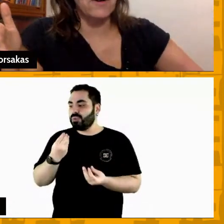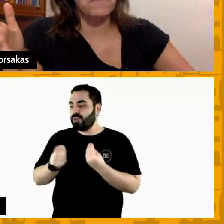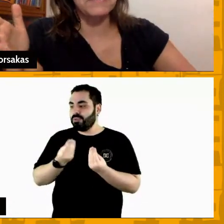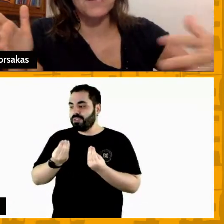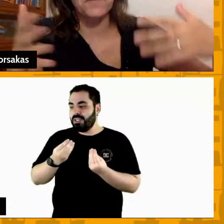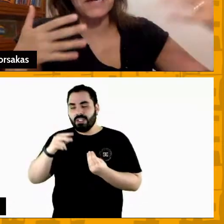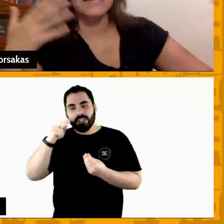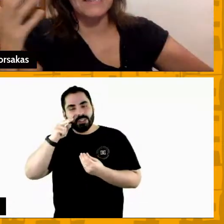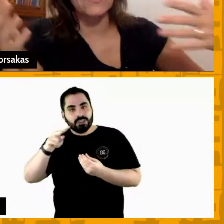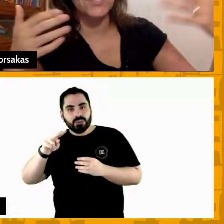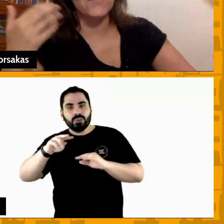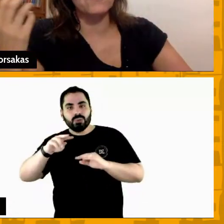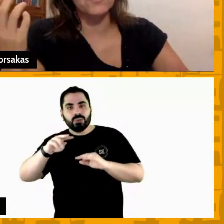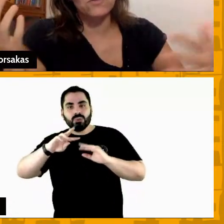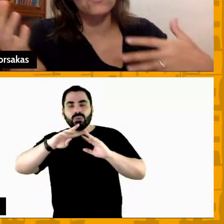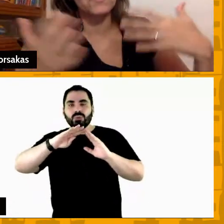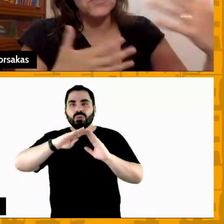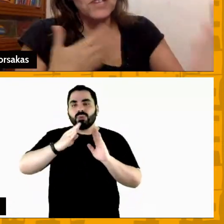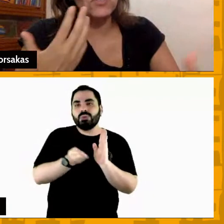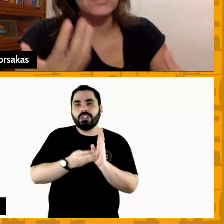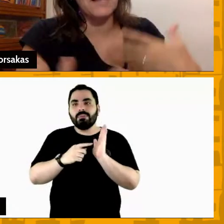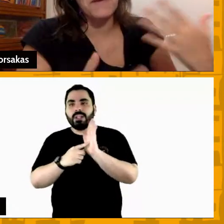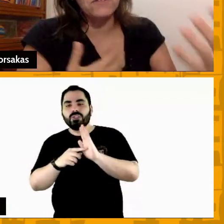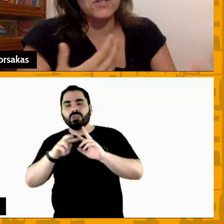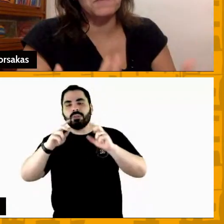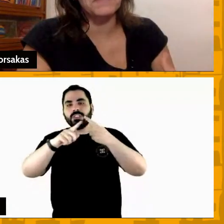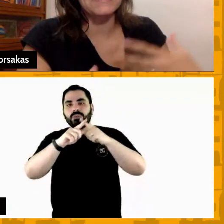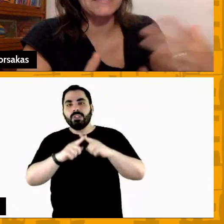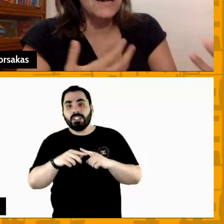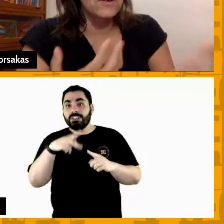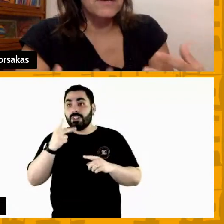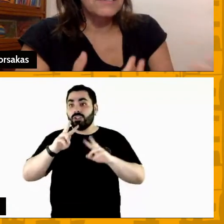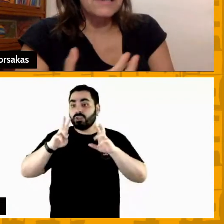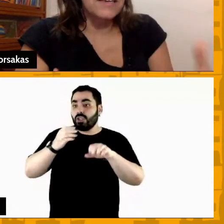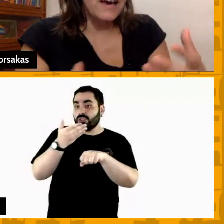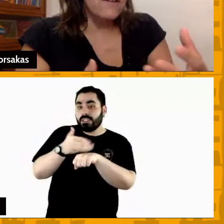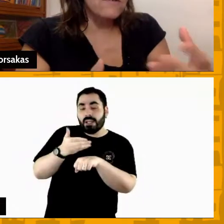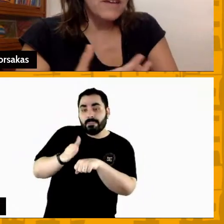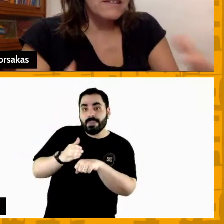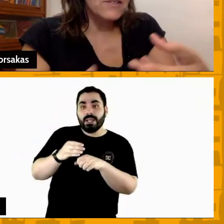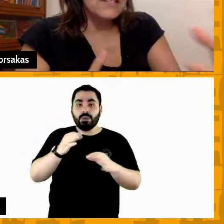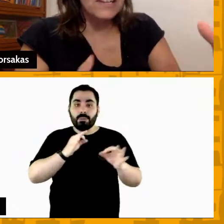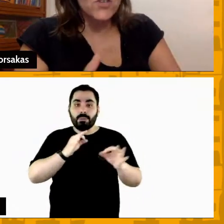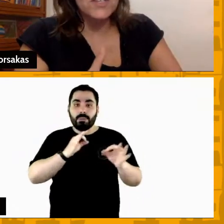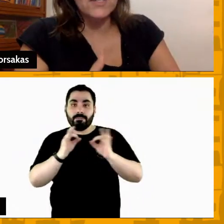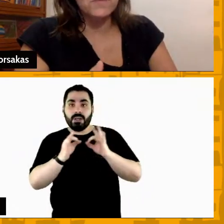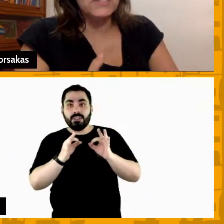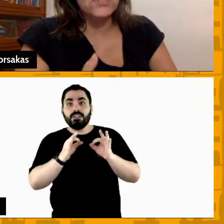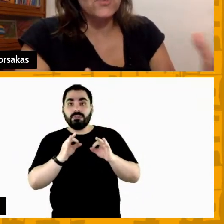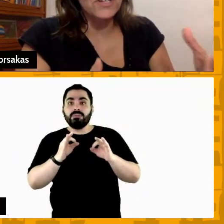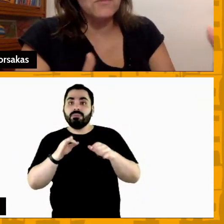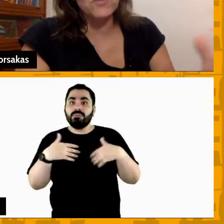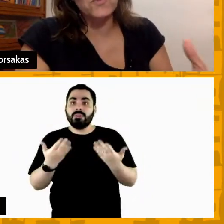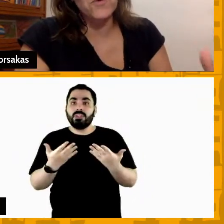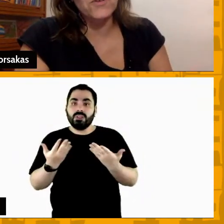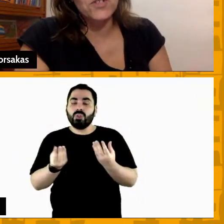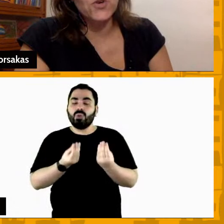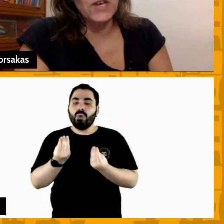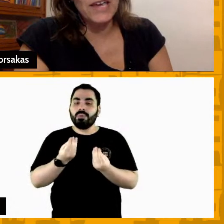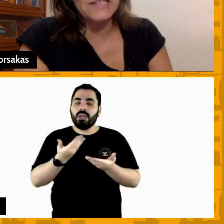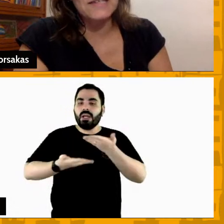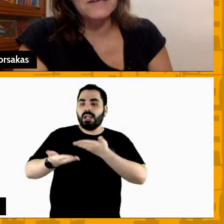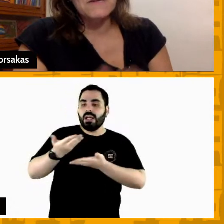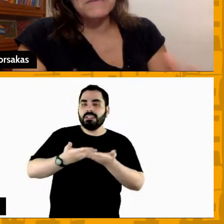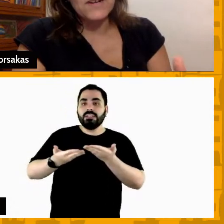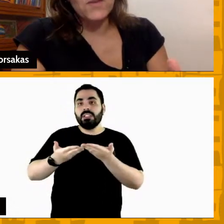aparece que é na competição porque até então a gente está falando muito do processo de treinamento de preparação que são as relações ali de bastidor que muito